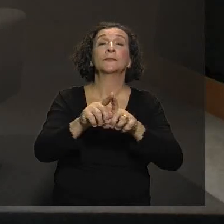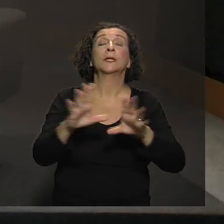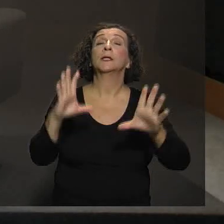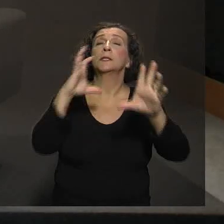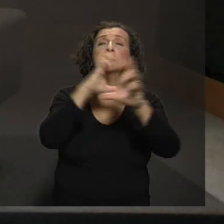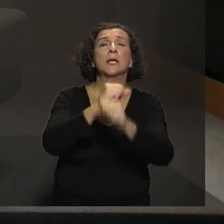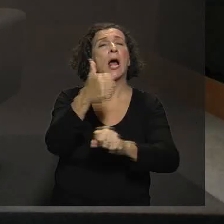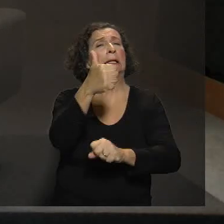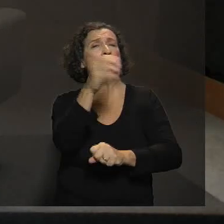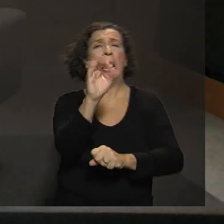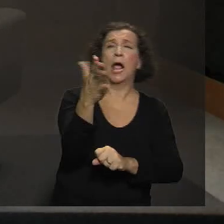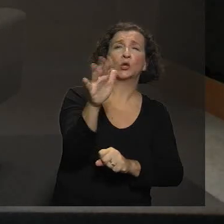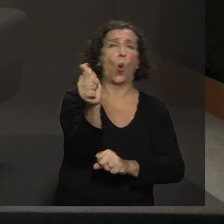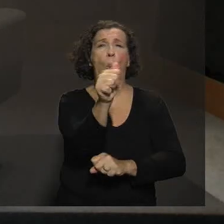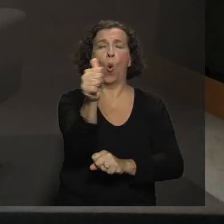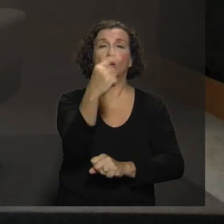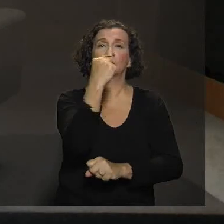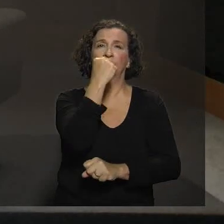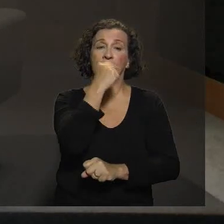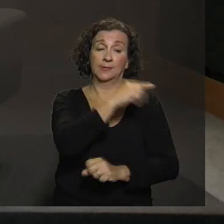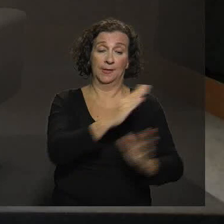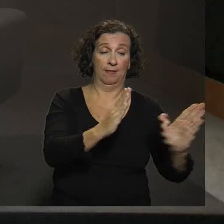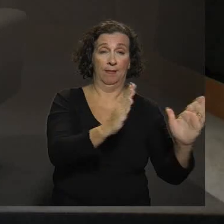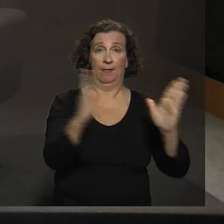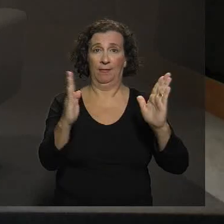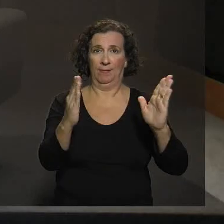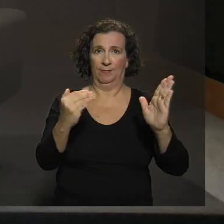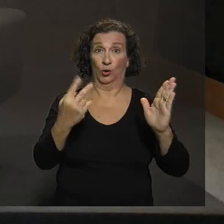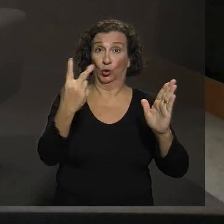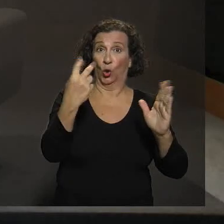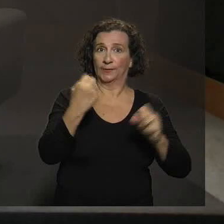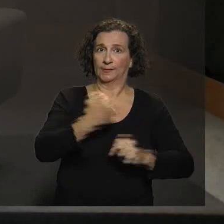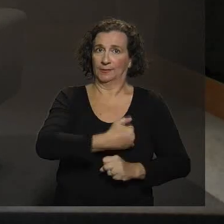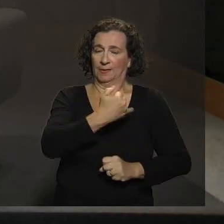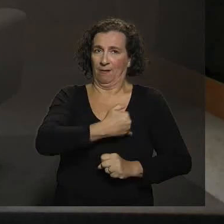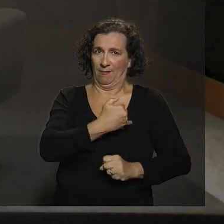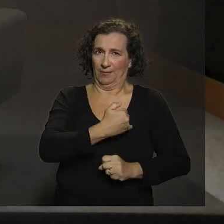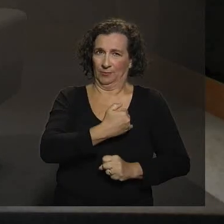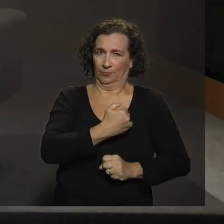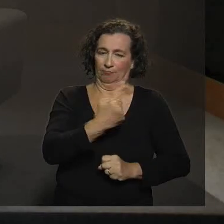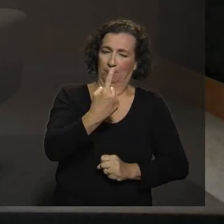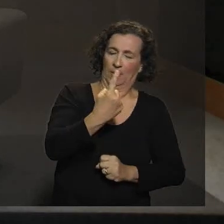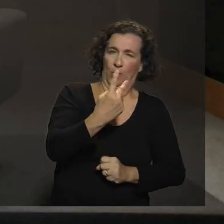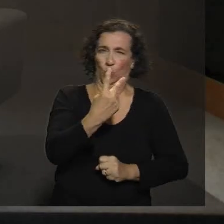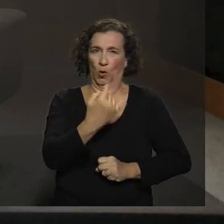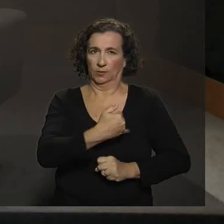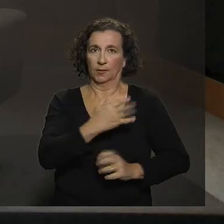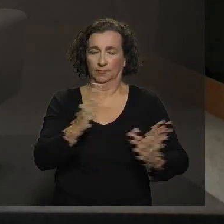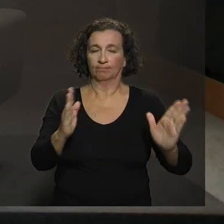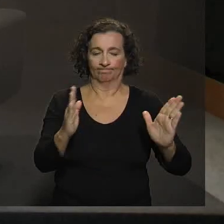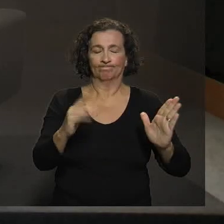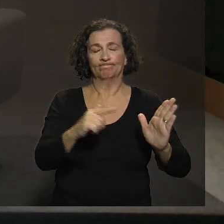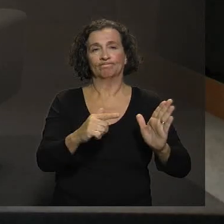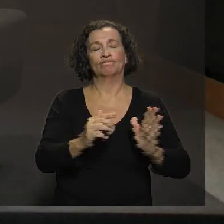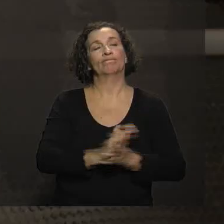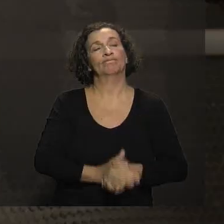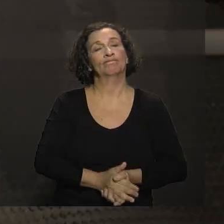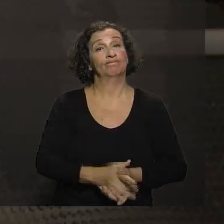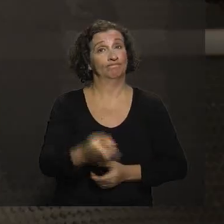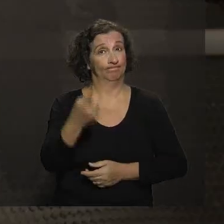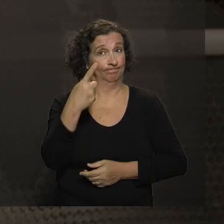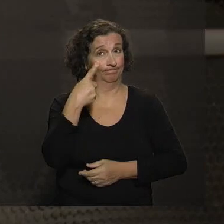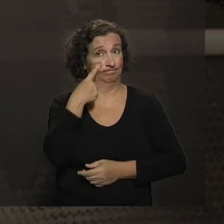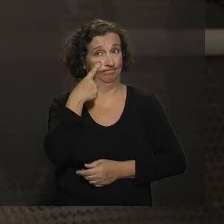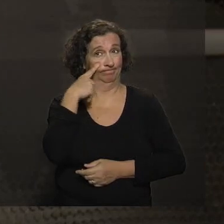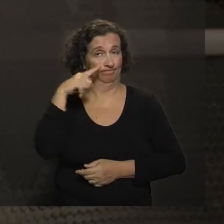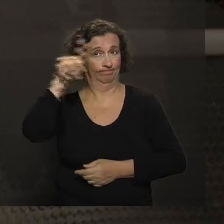10 ou 11 vacinas nesses primeiros dois anos. No primeiro ano, no segundo ano, que são os reforços, né? Olha só, o